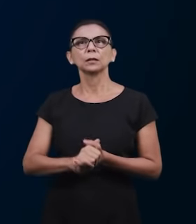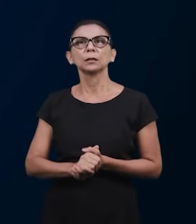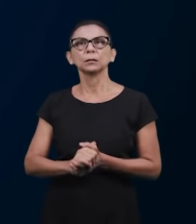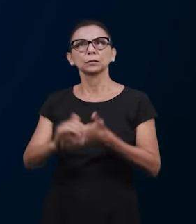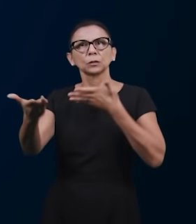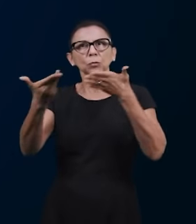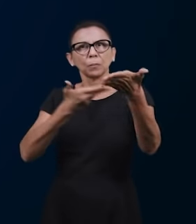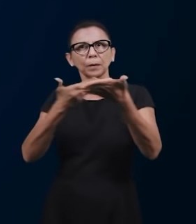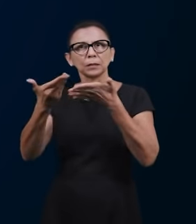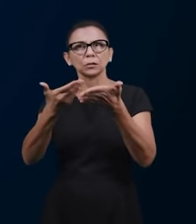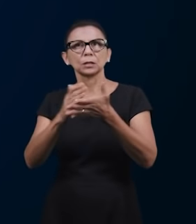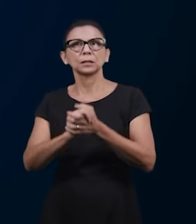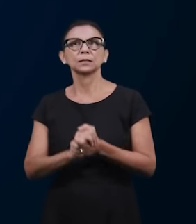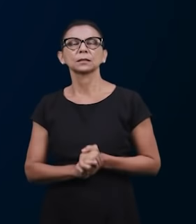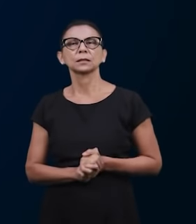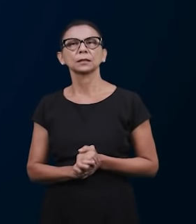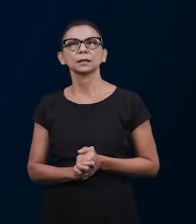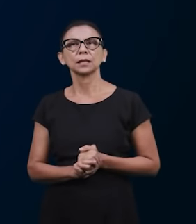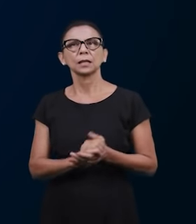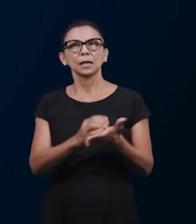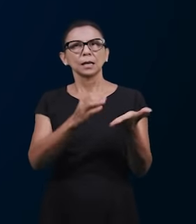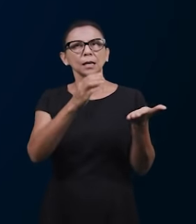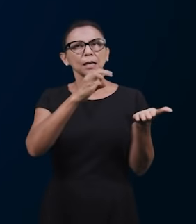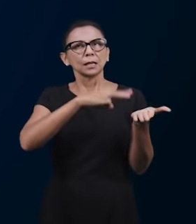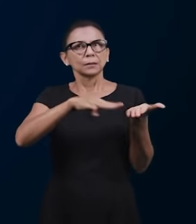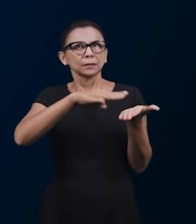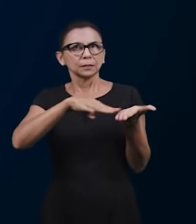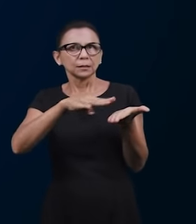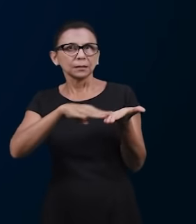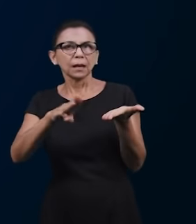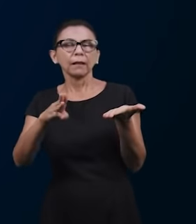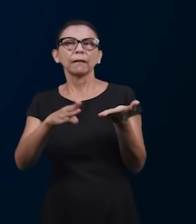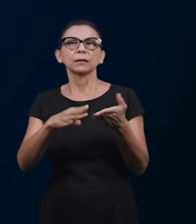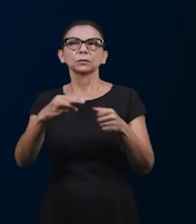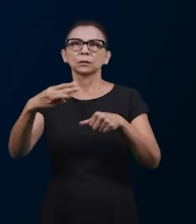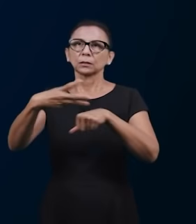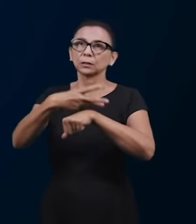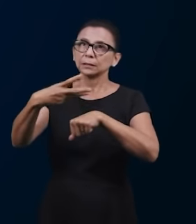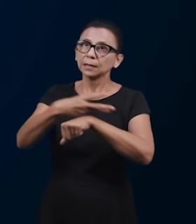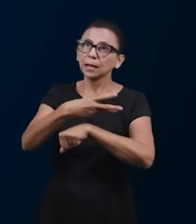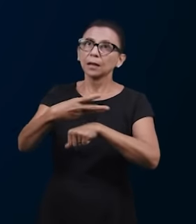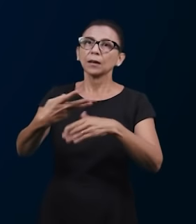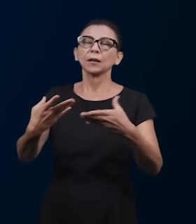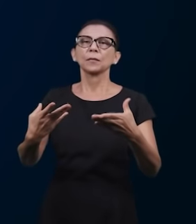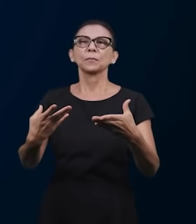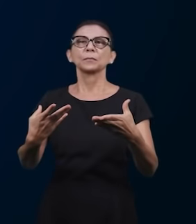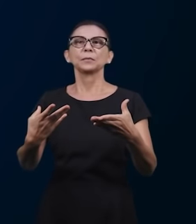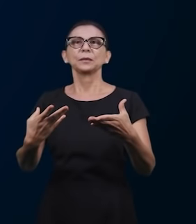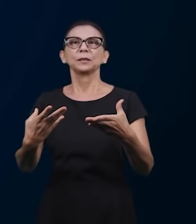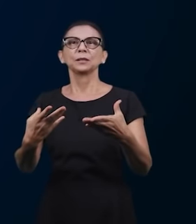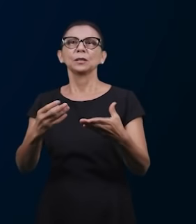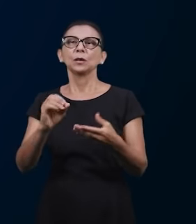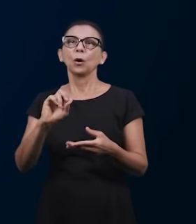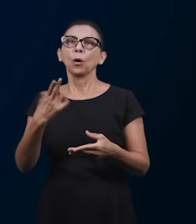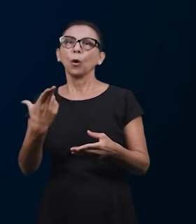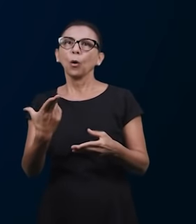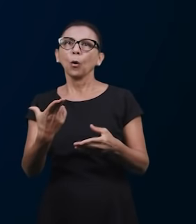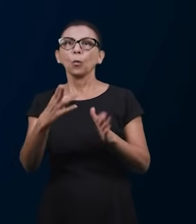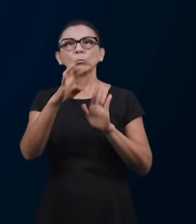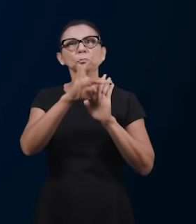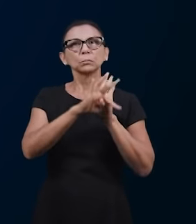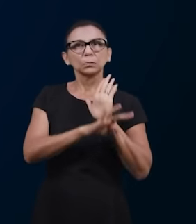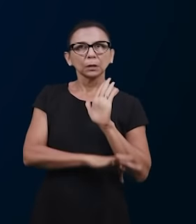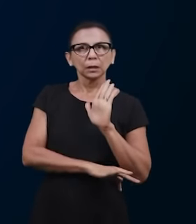mensagem, por WhatsApp, muitas vezes por papelito, porque há muita